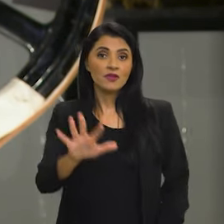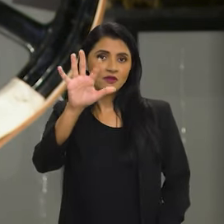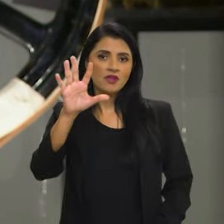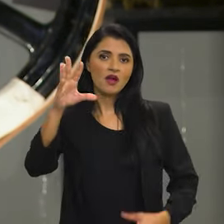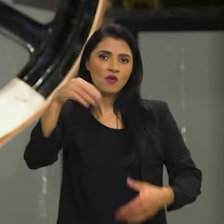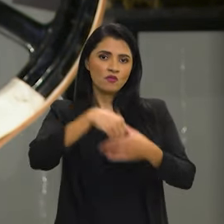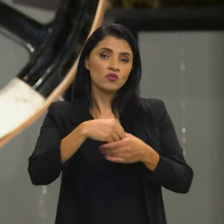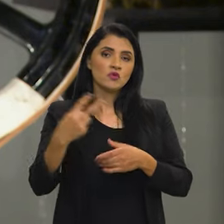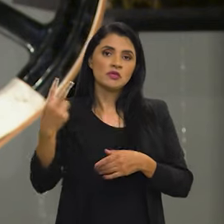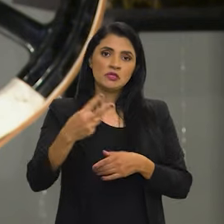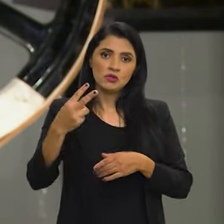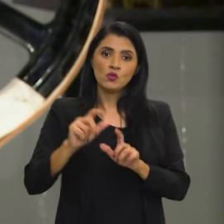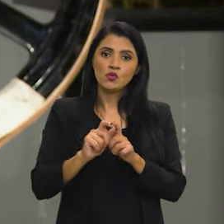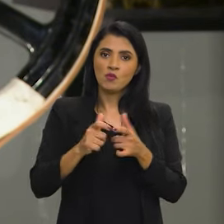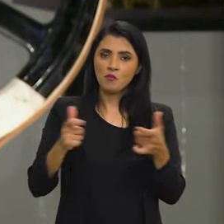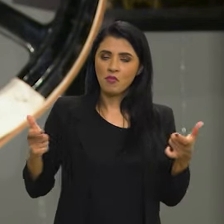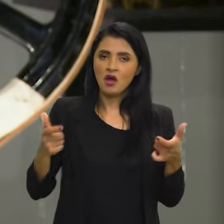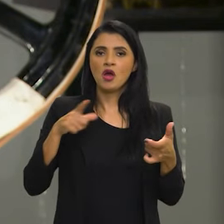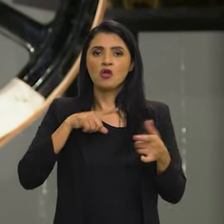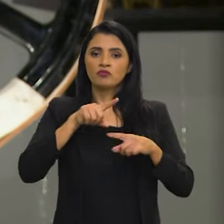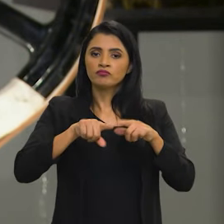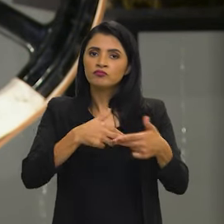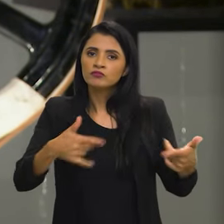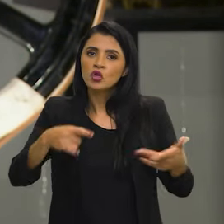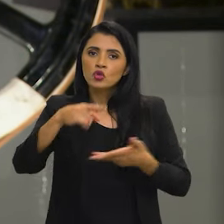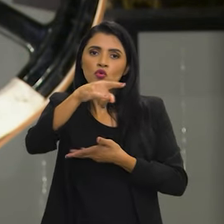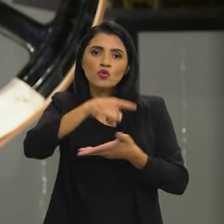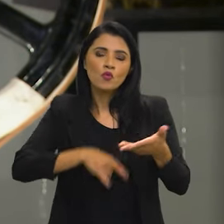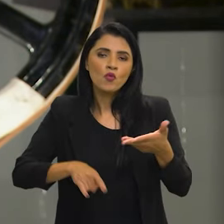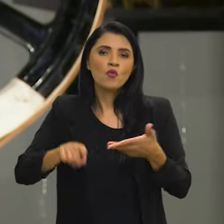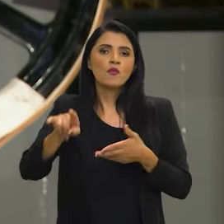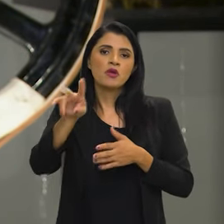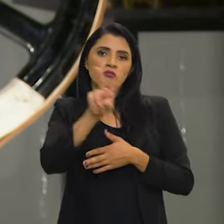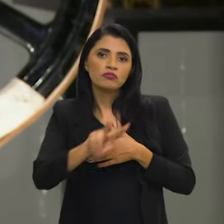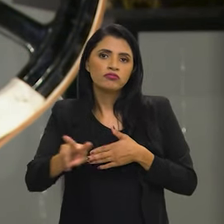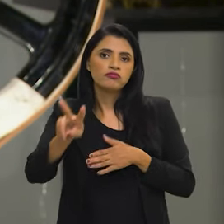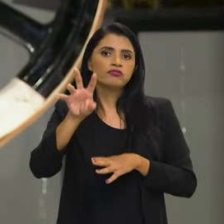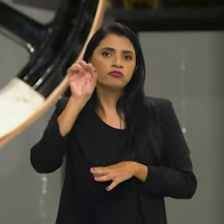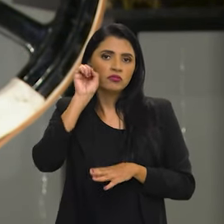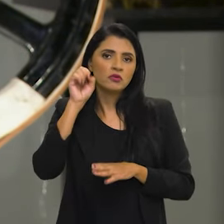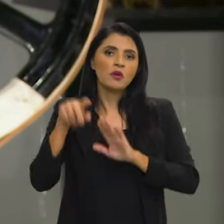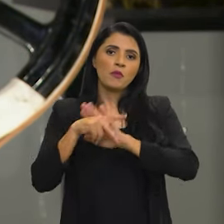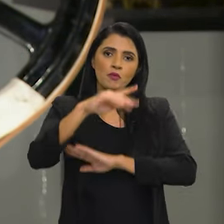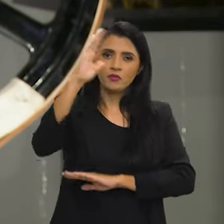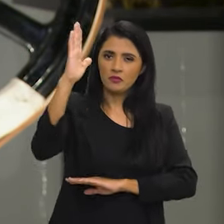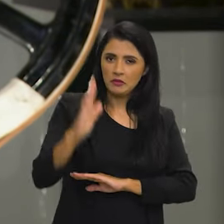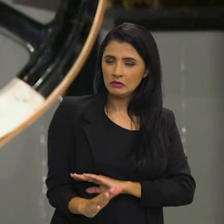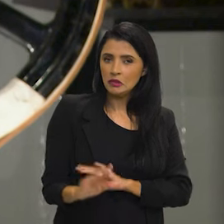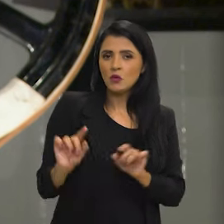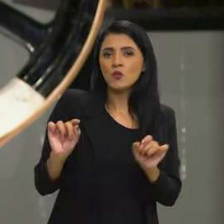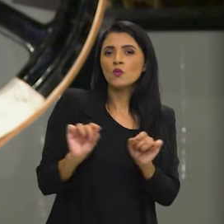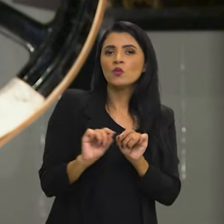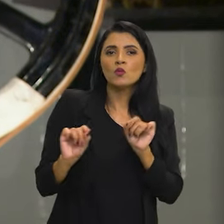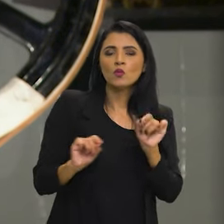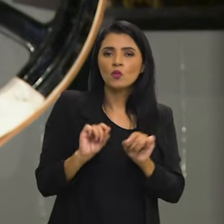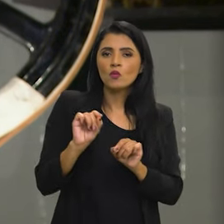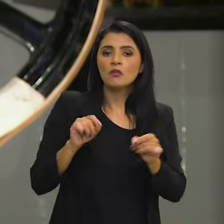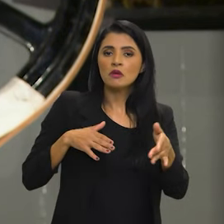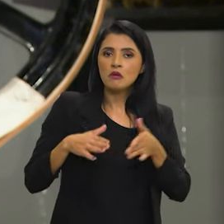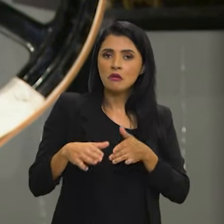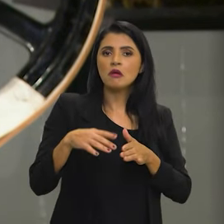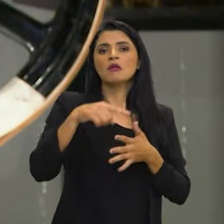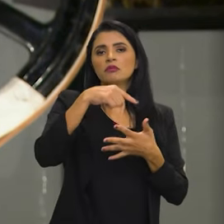o segundo maior acervo de audiovisual, de documentos de audiovisual do Brasil. Isso faz com que